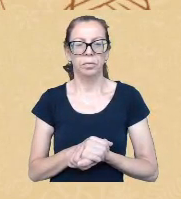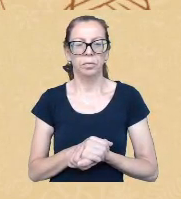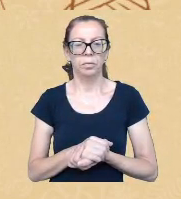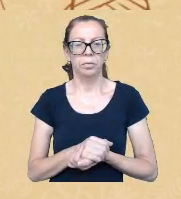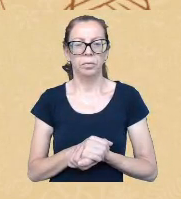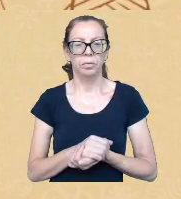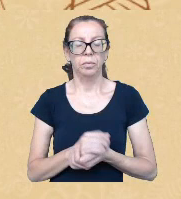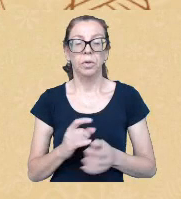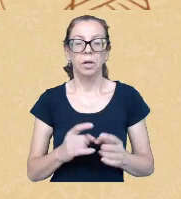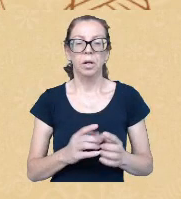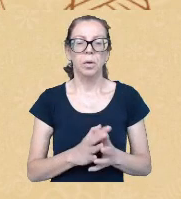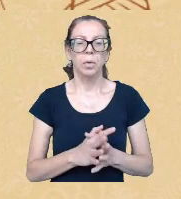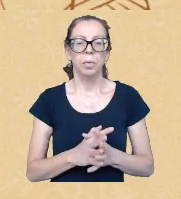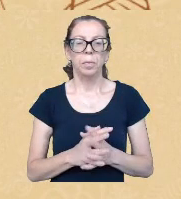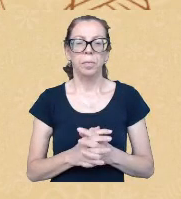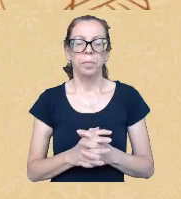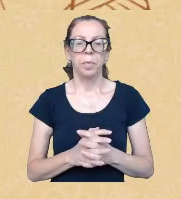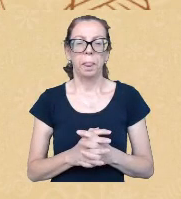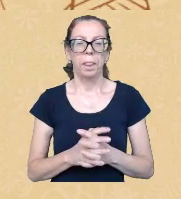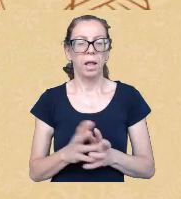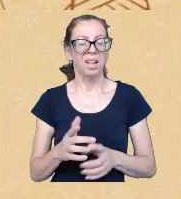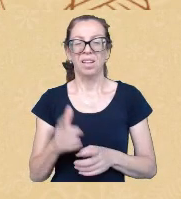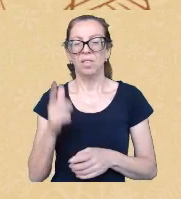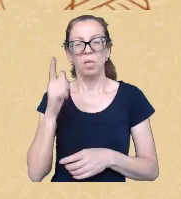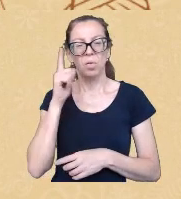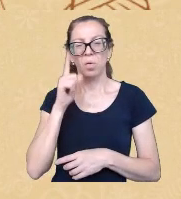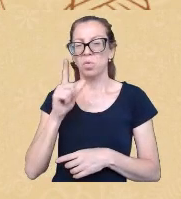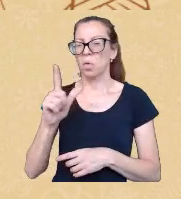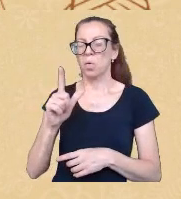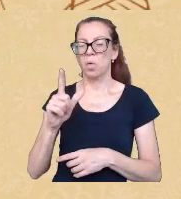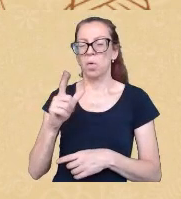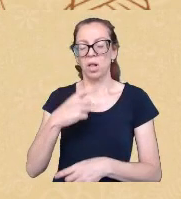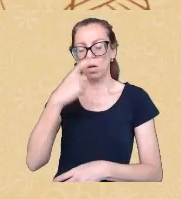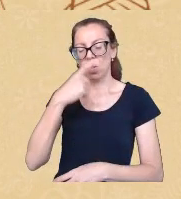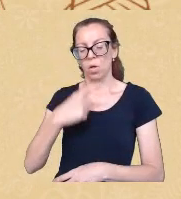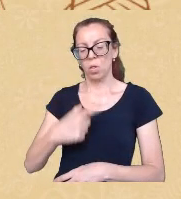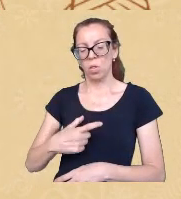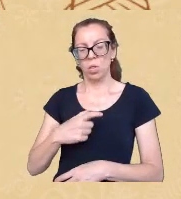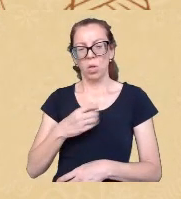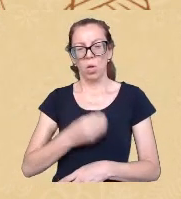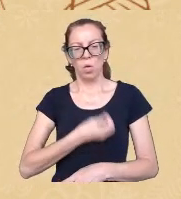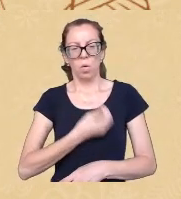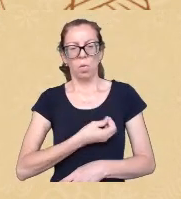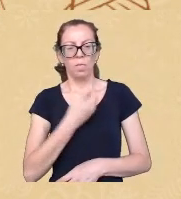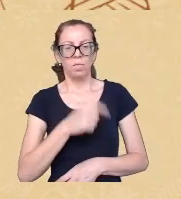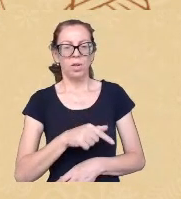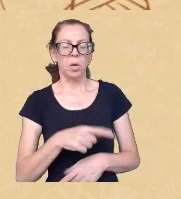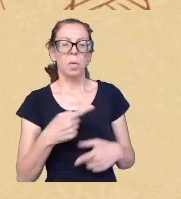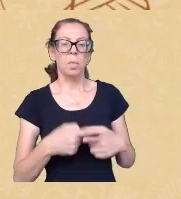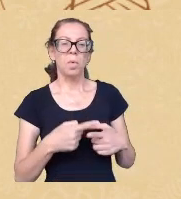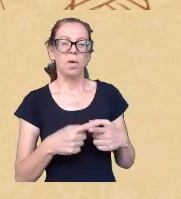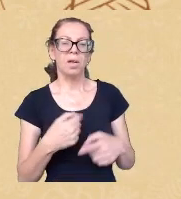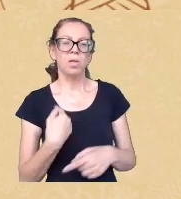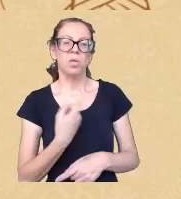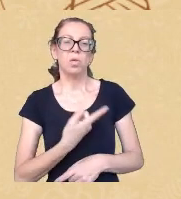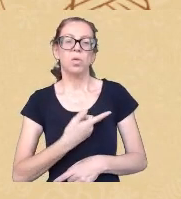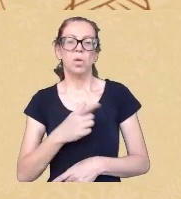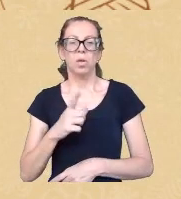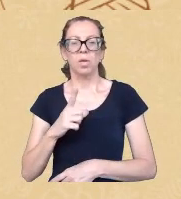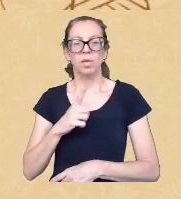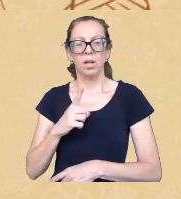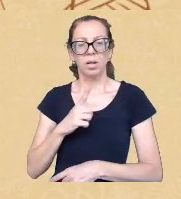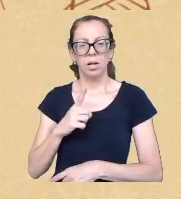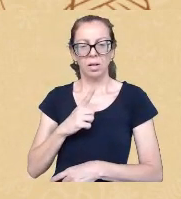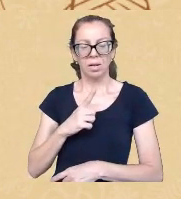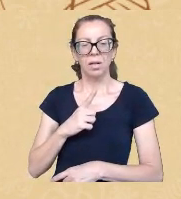vezes não dá conta da nossa presença porque nós temos aldeias aliás nós temos cidades dentro de aldeias